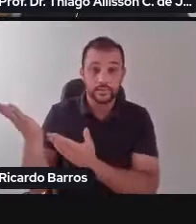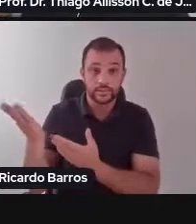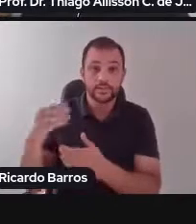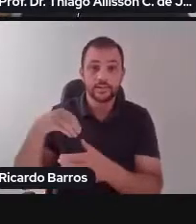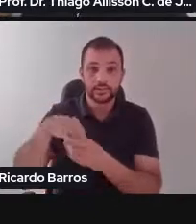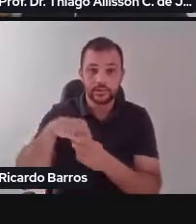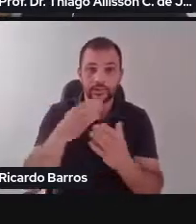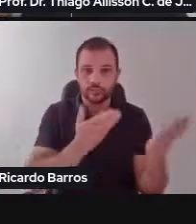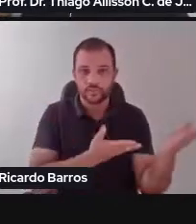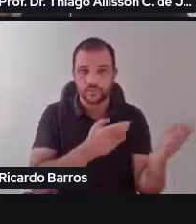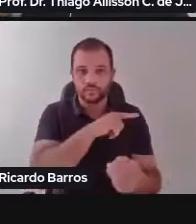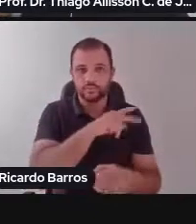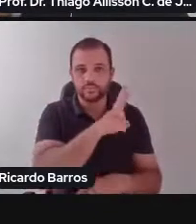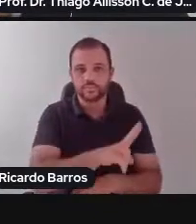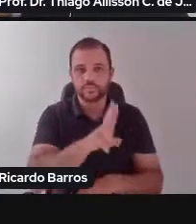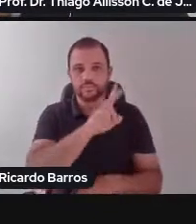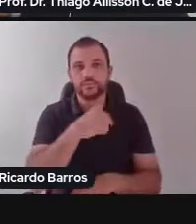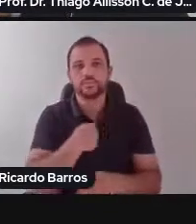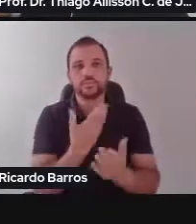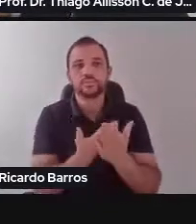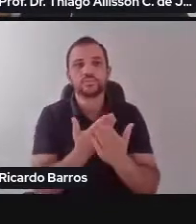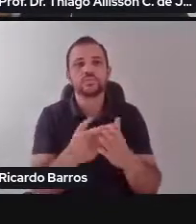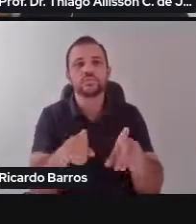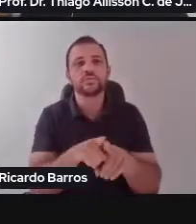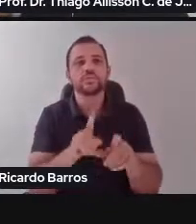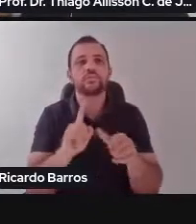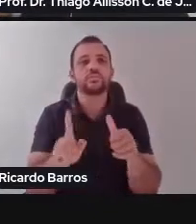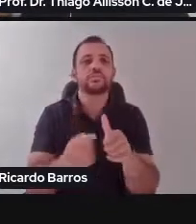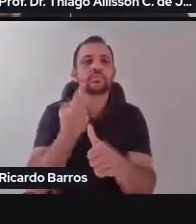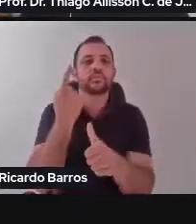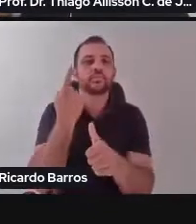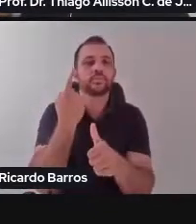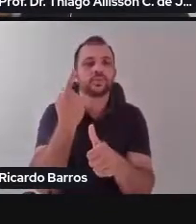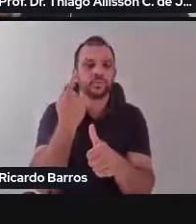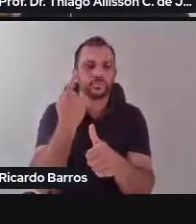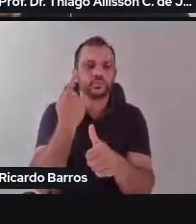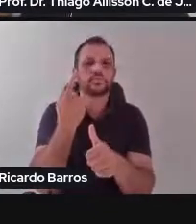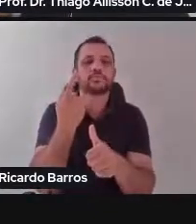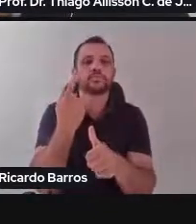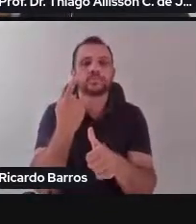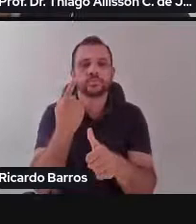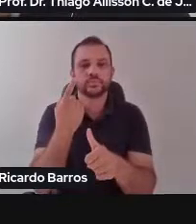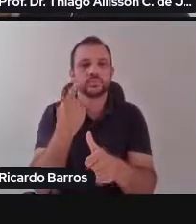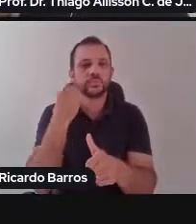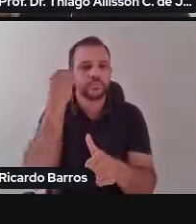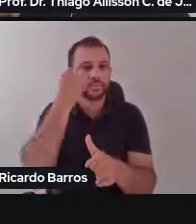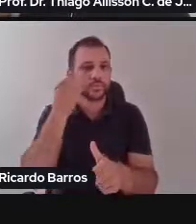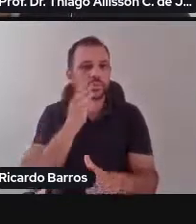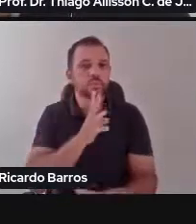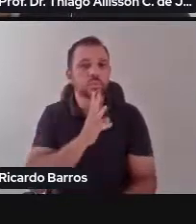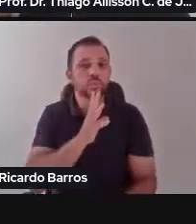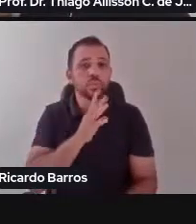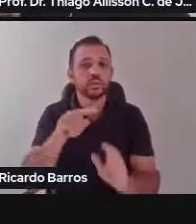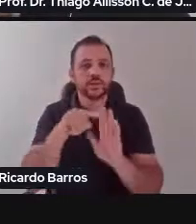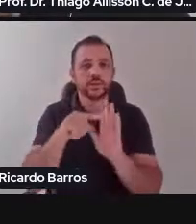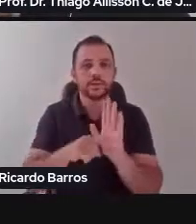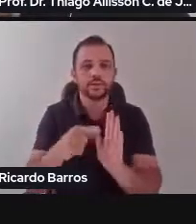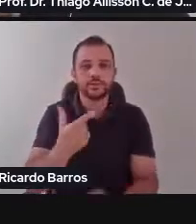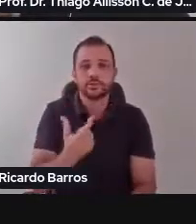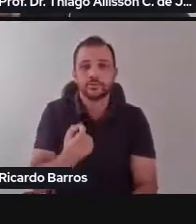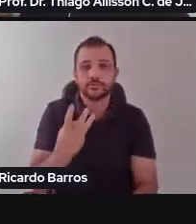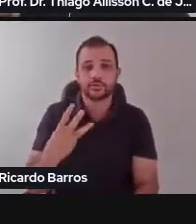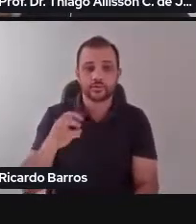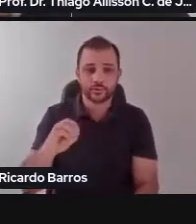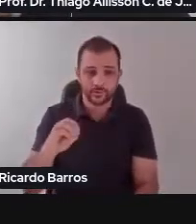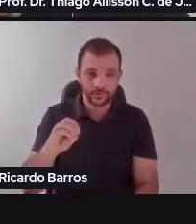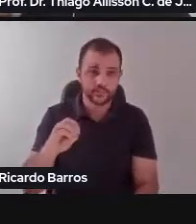tive a primeira experiência, quando foi lançada a gira 2030 da ONU. Precisamente, a construção e